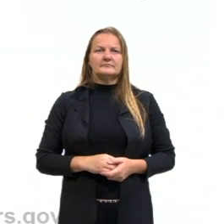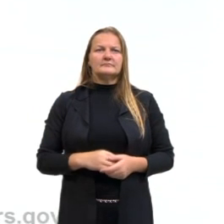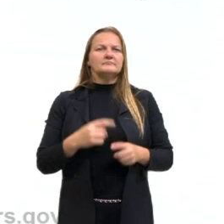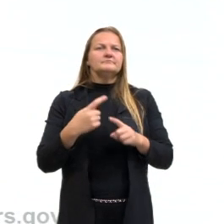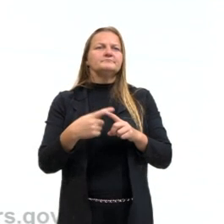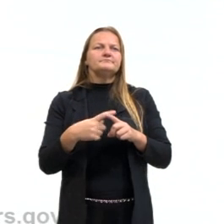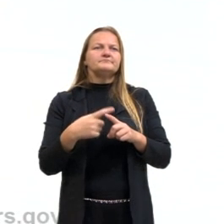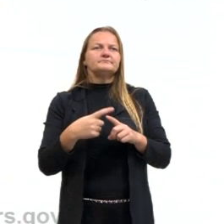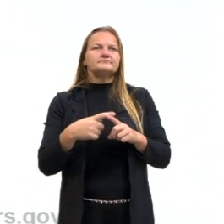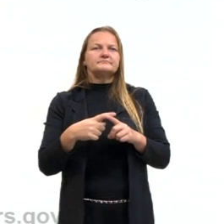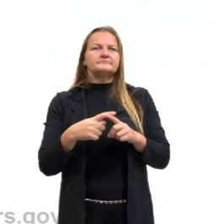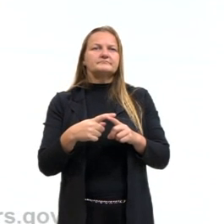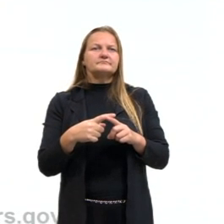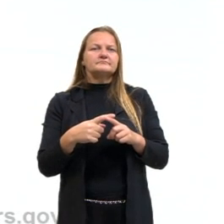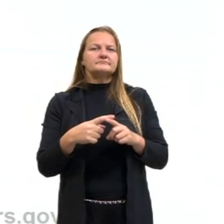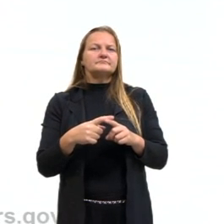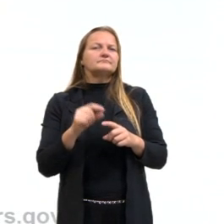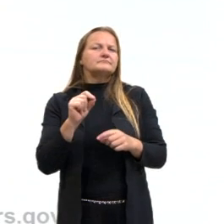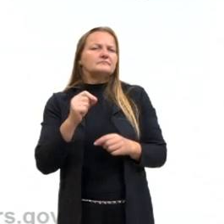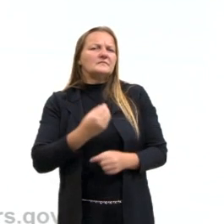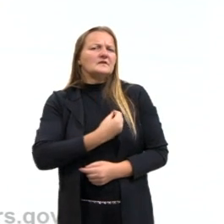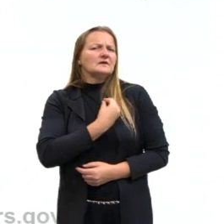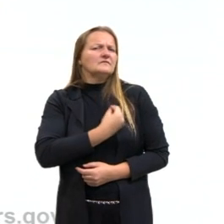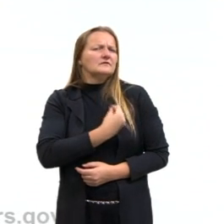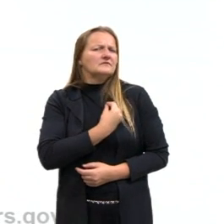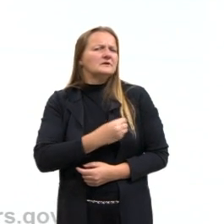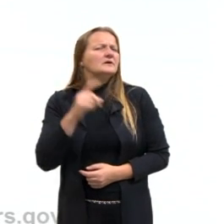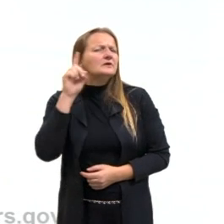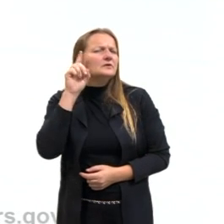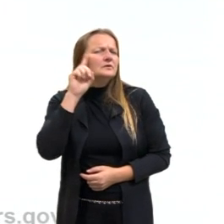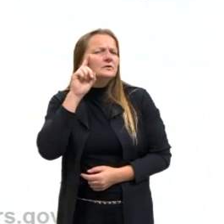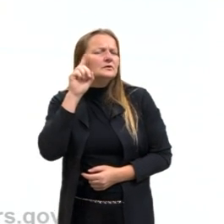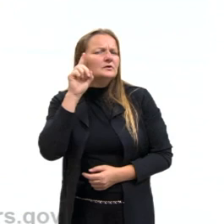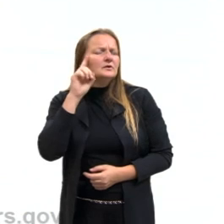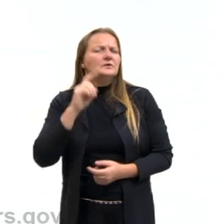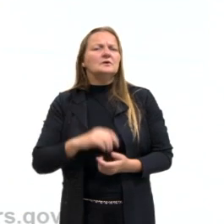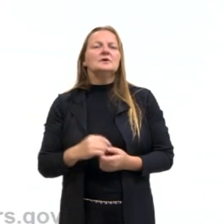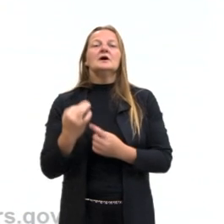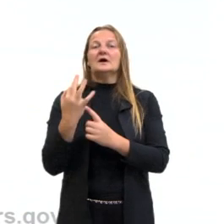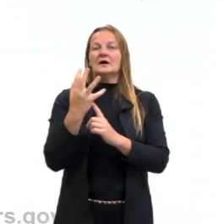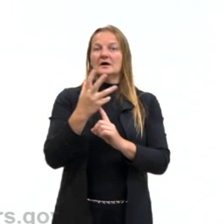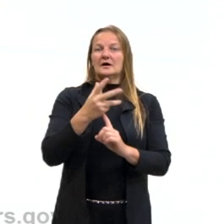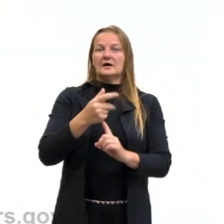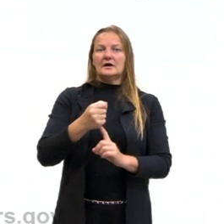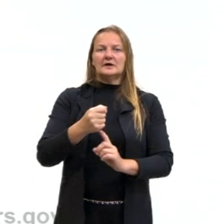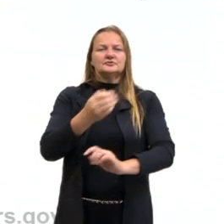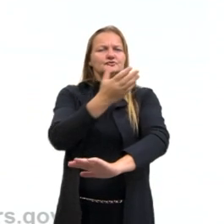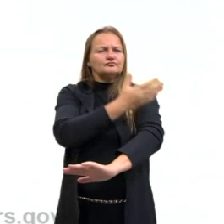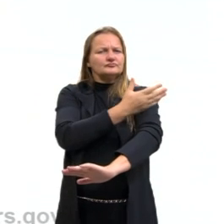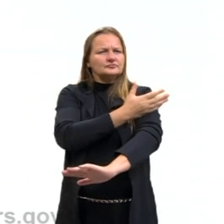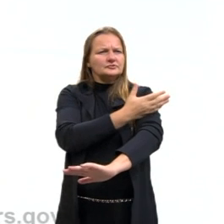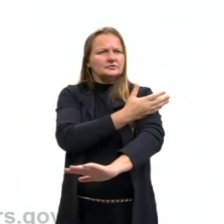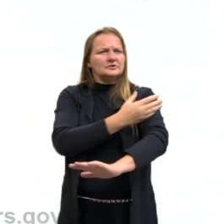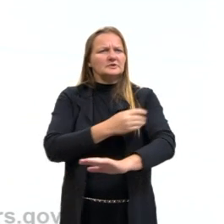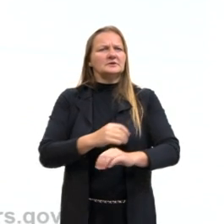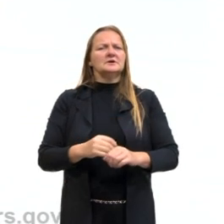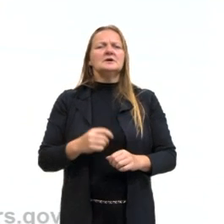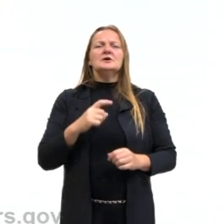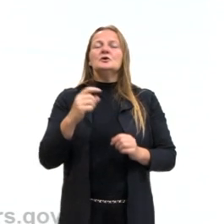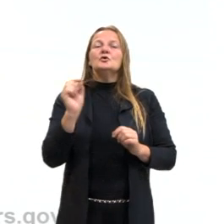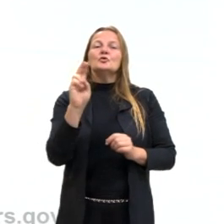para expor as situações vividas no cotidiano. A arte da pré-história da humanidade,